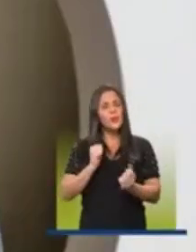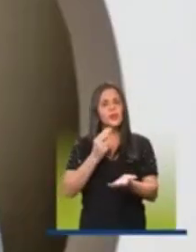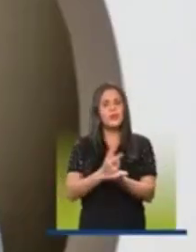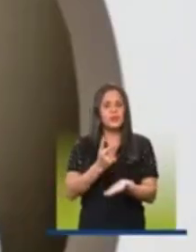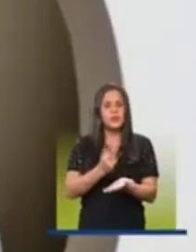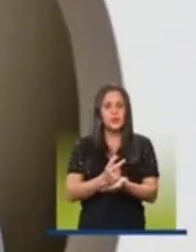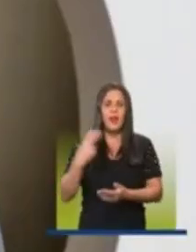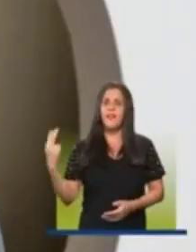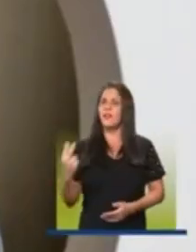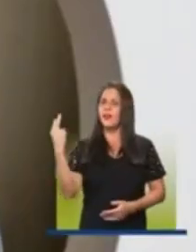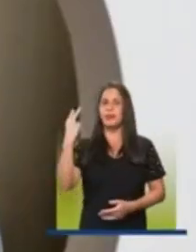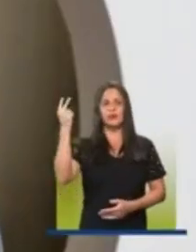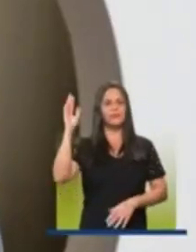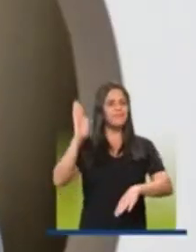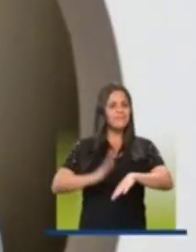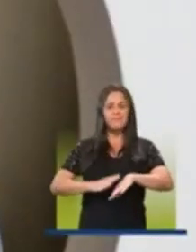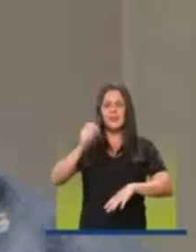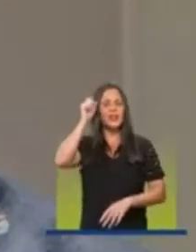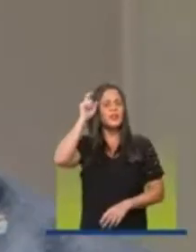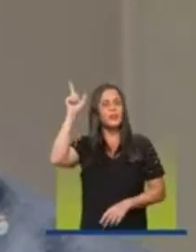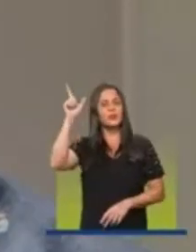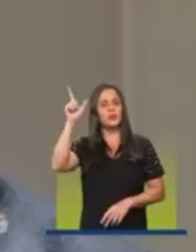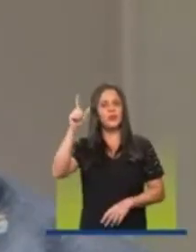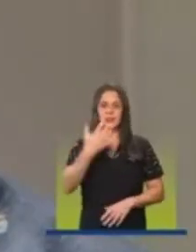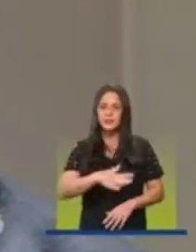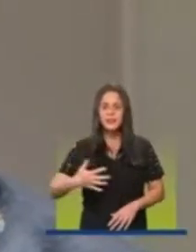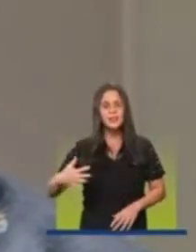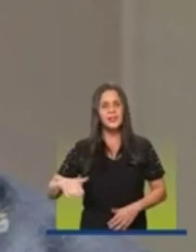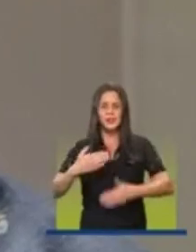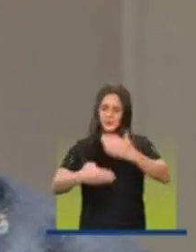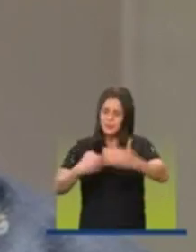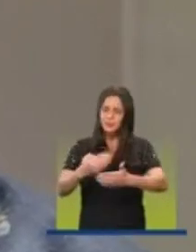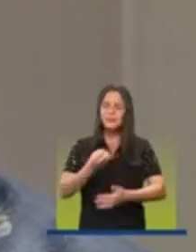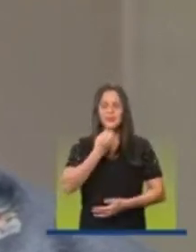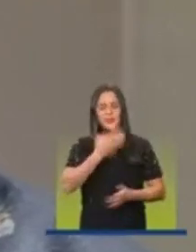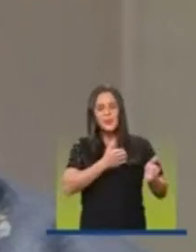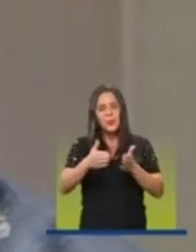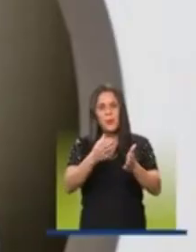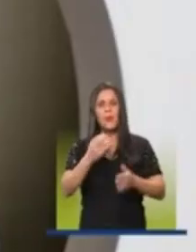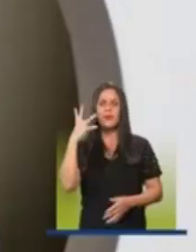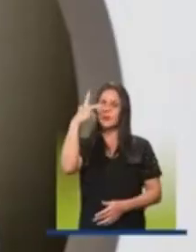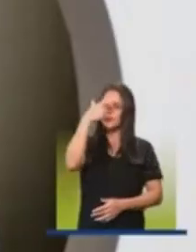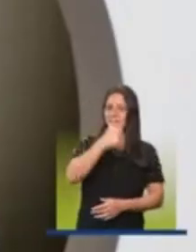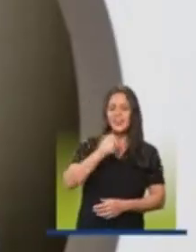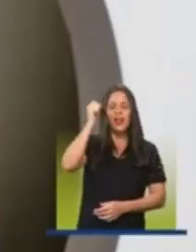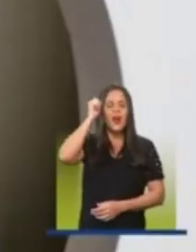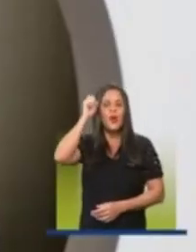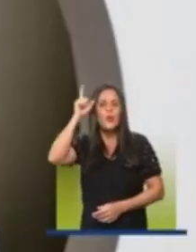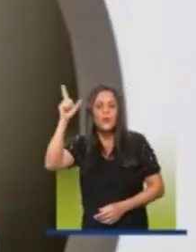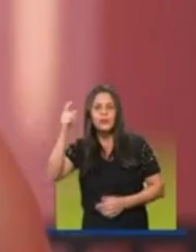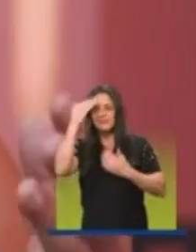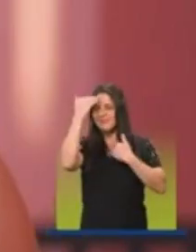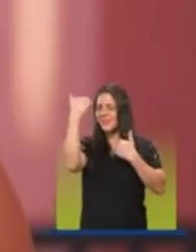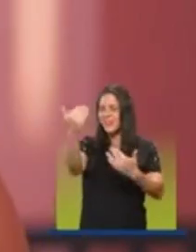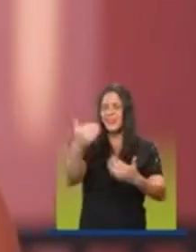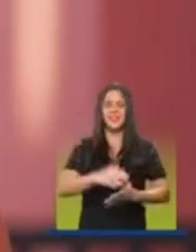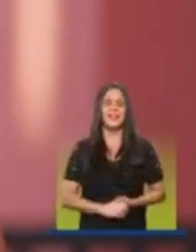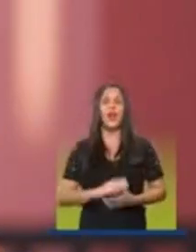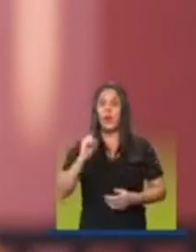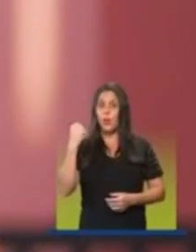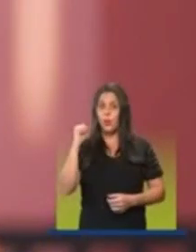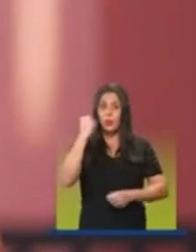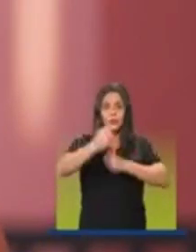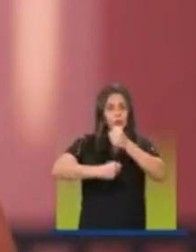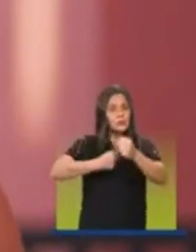a valorizar cada vez mais a cultura. Eu acho que Santos está seguindo um caminho bom, bonito. A cultura vai agradecer. Nesses